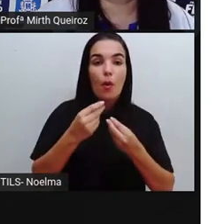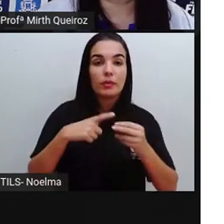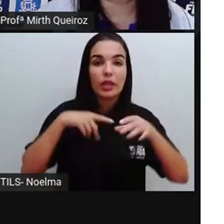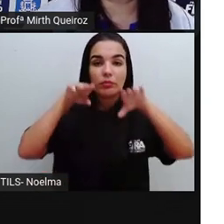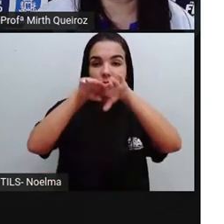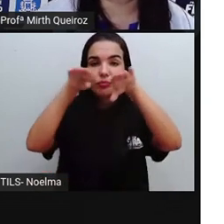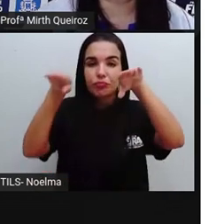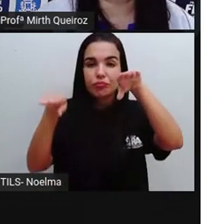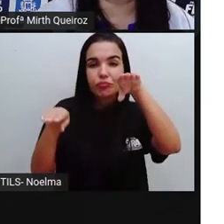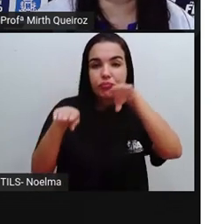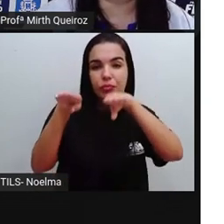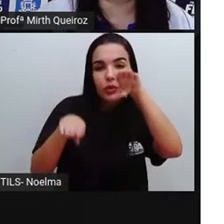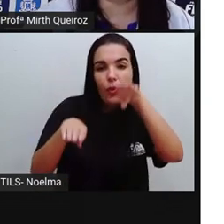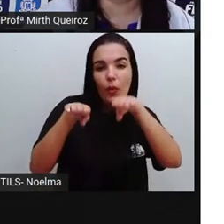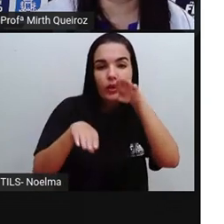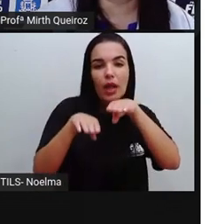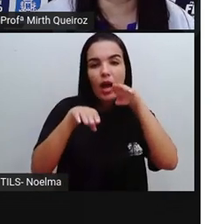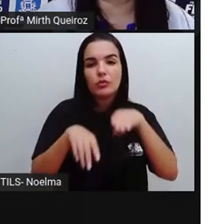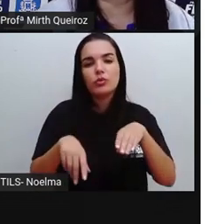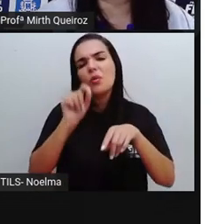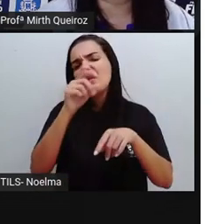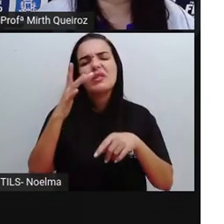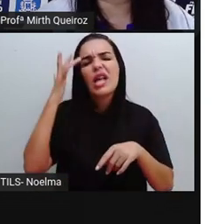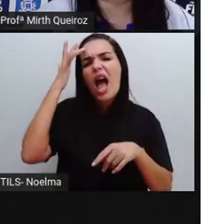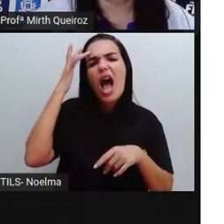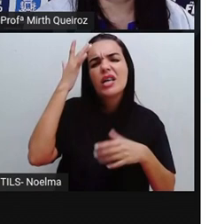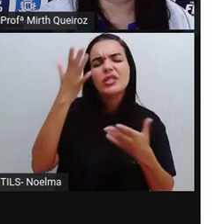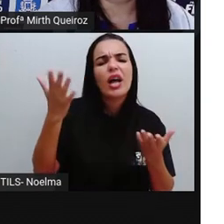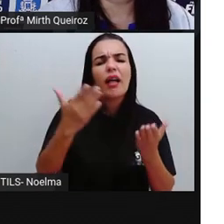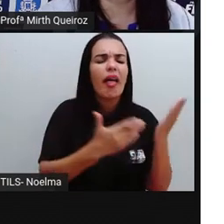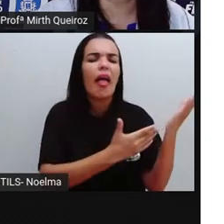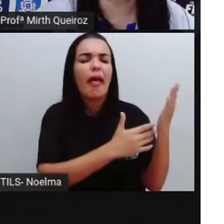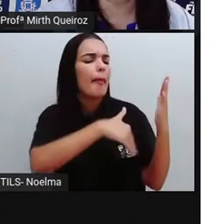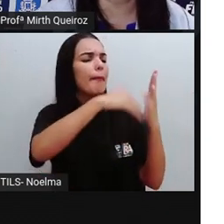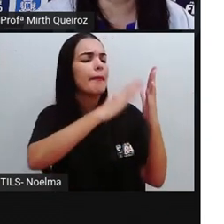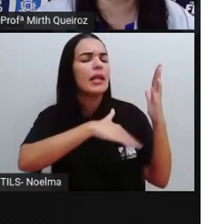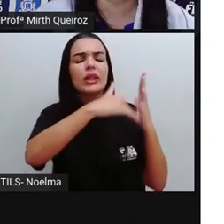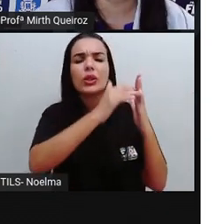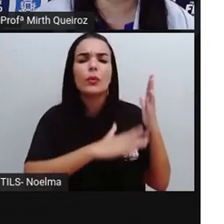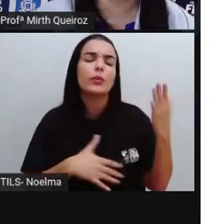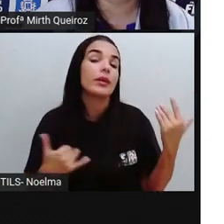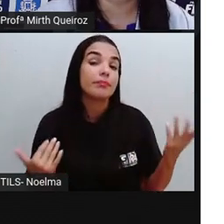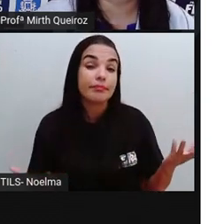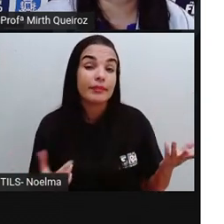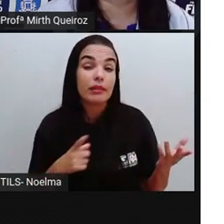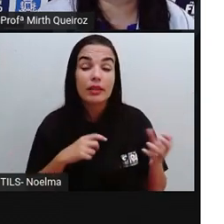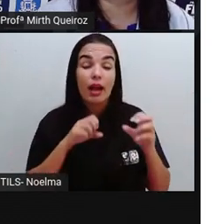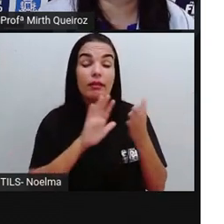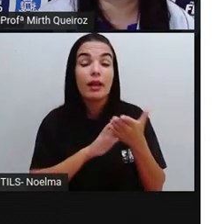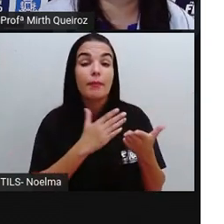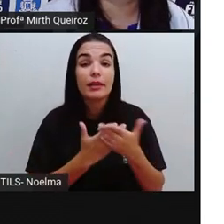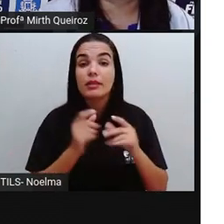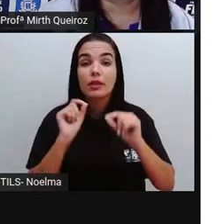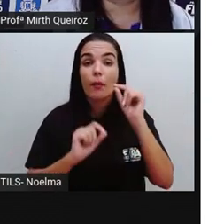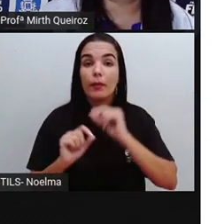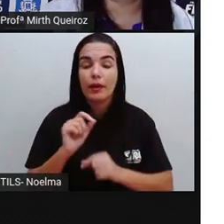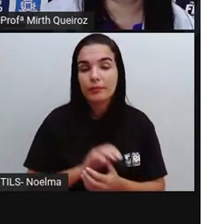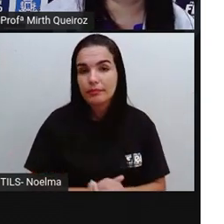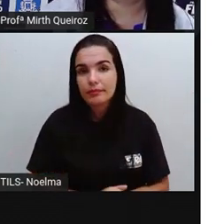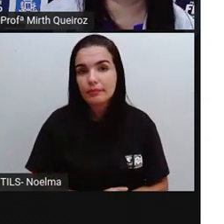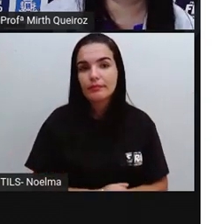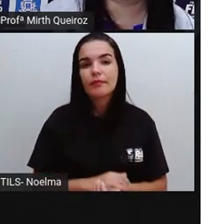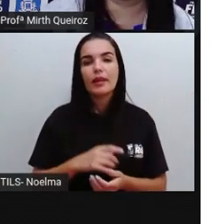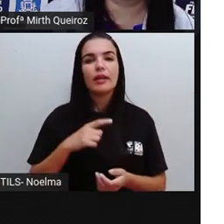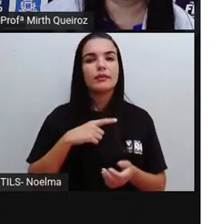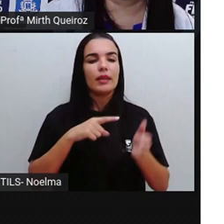Poderia ser, se a gente fosse interpretar aqui, o que vocês achariam aqui que seria... Qual seria a interpretação em relação a isso? A gente